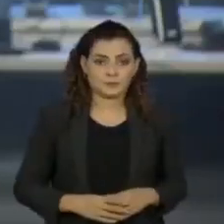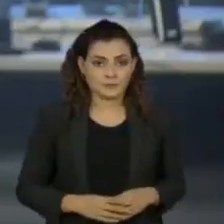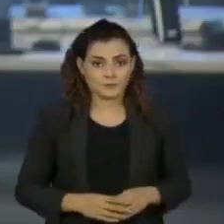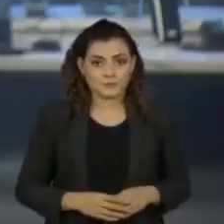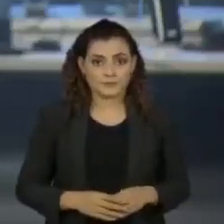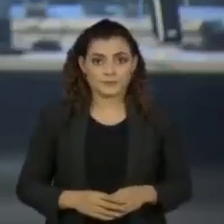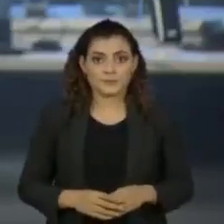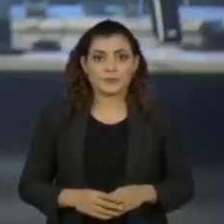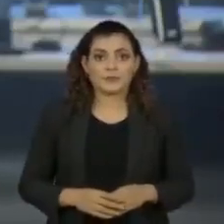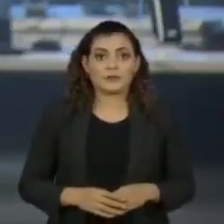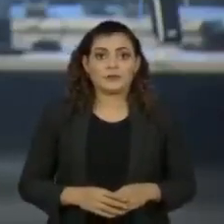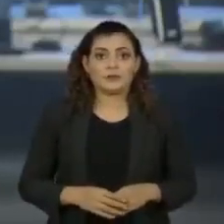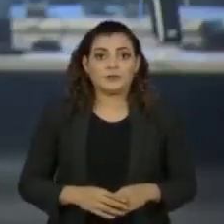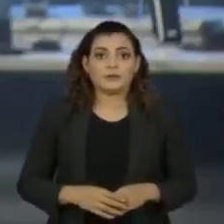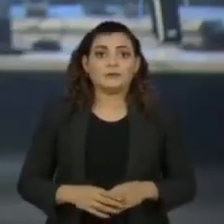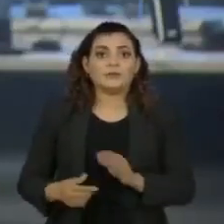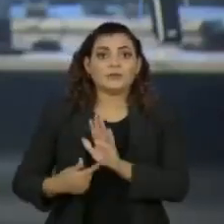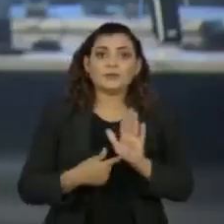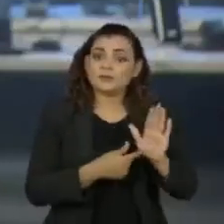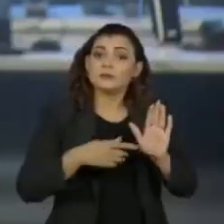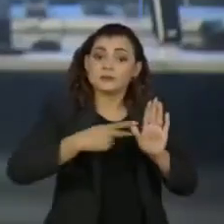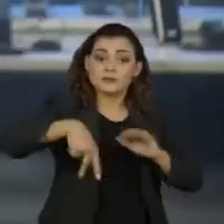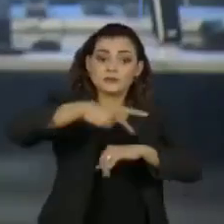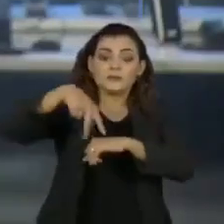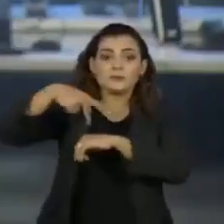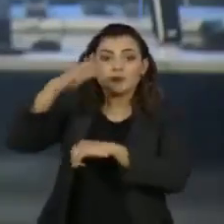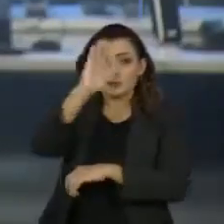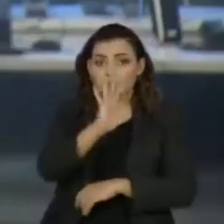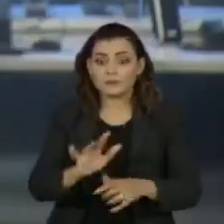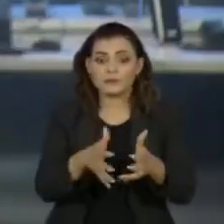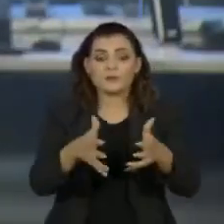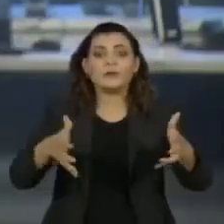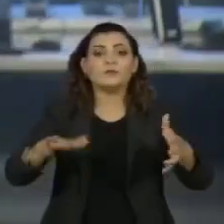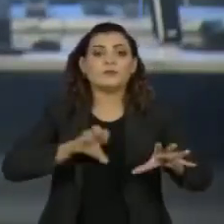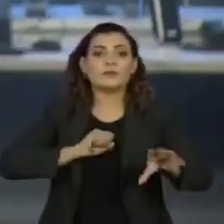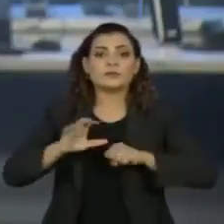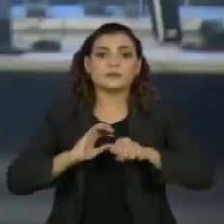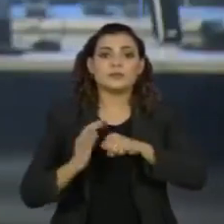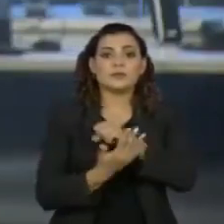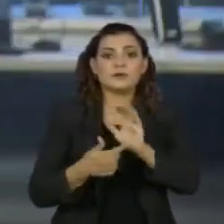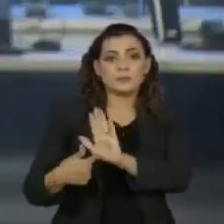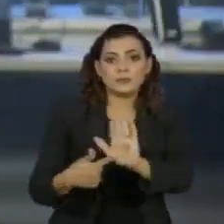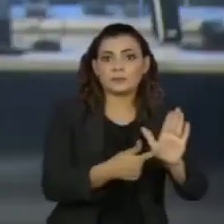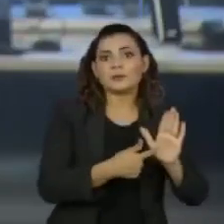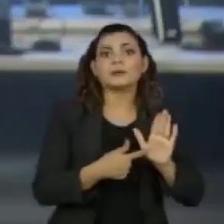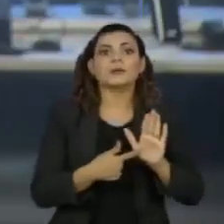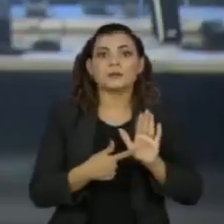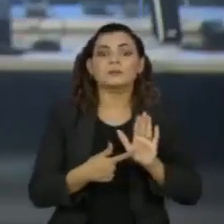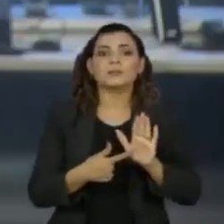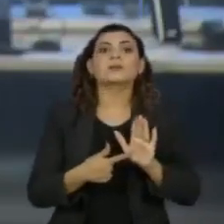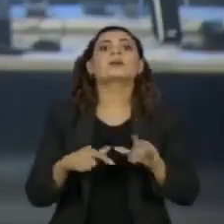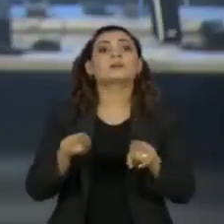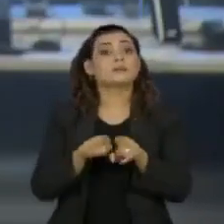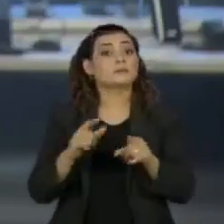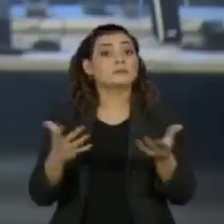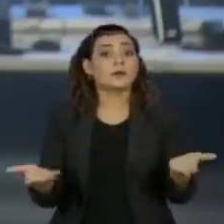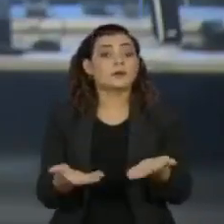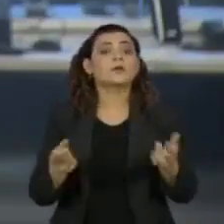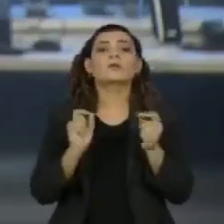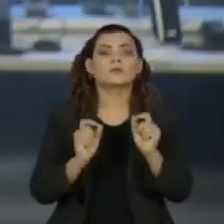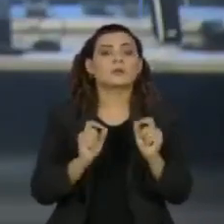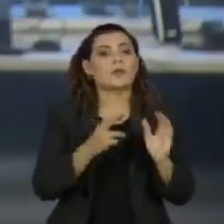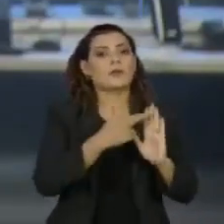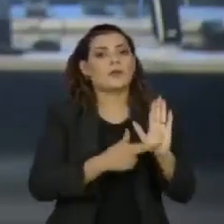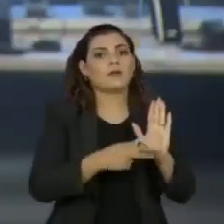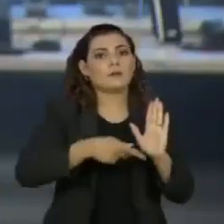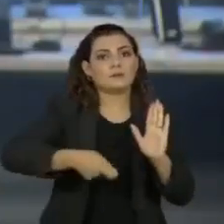Com diversas áreas do país registrando aumento na taxa de contágio da Covid, autoridades regionais impõem novas